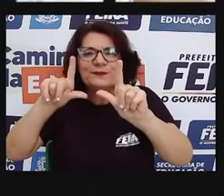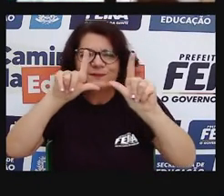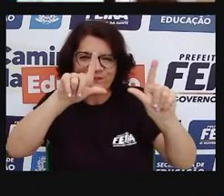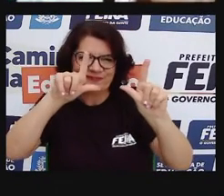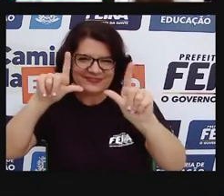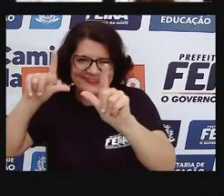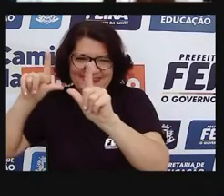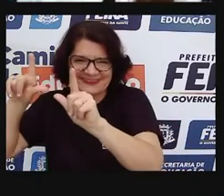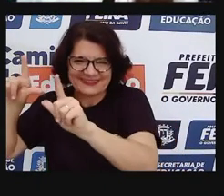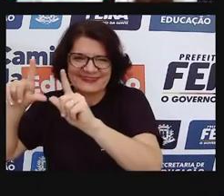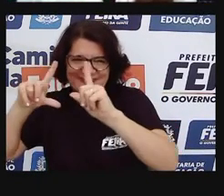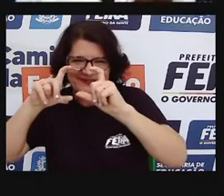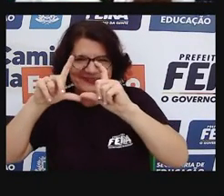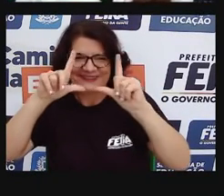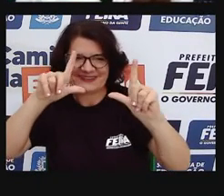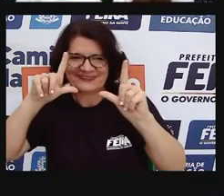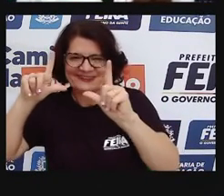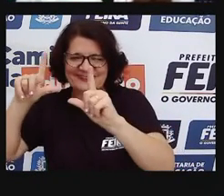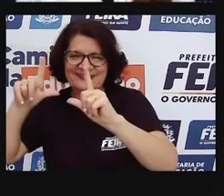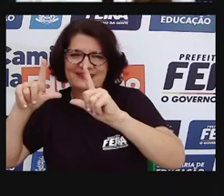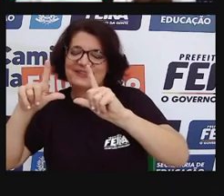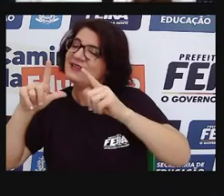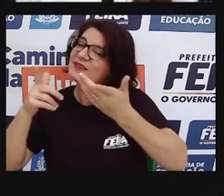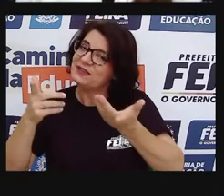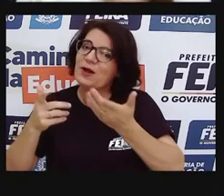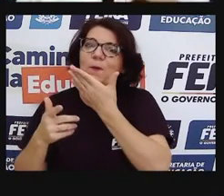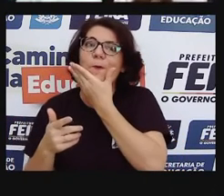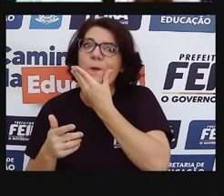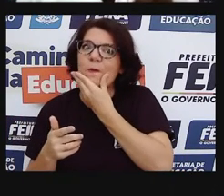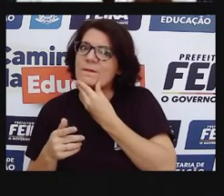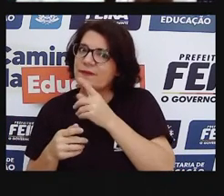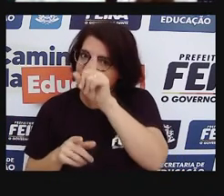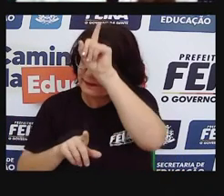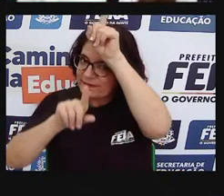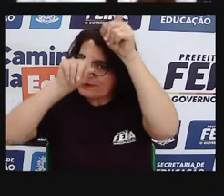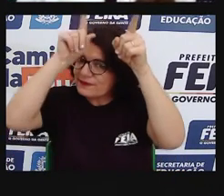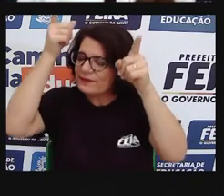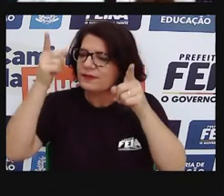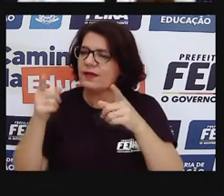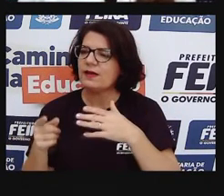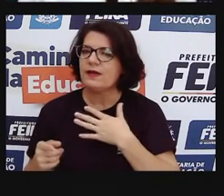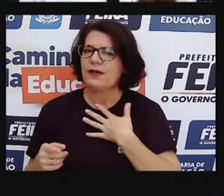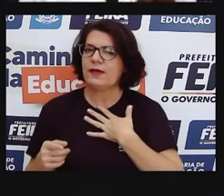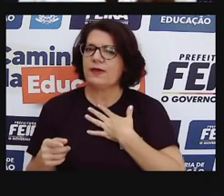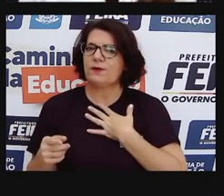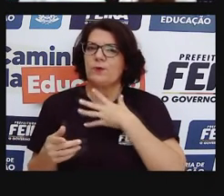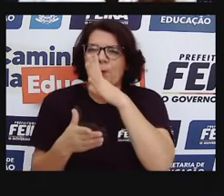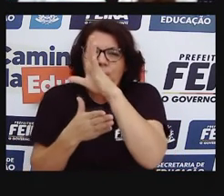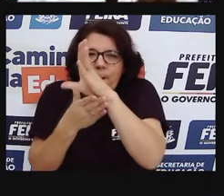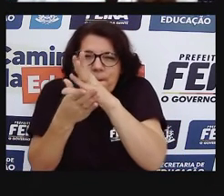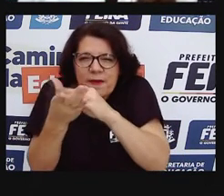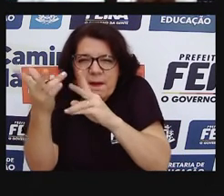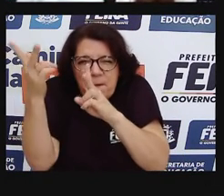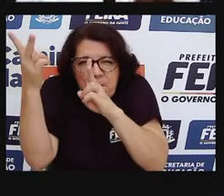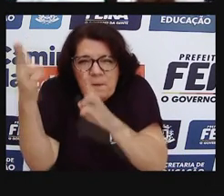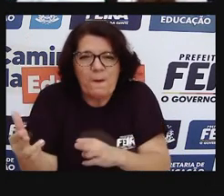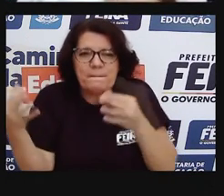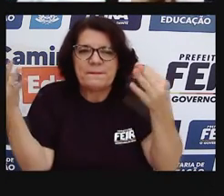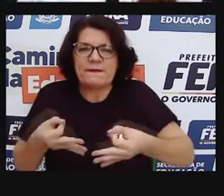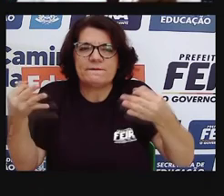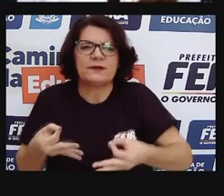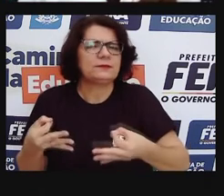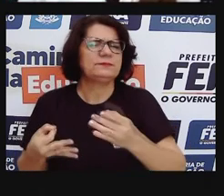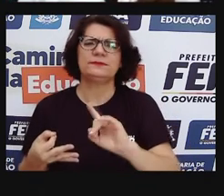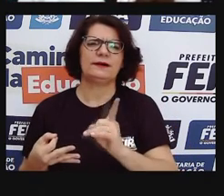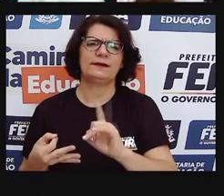ou outra também, né, não vamos podar a criatividade de ninguém, quem quiser fazer outra, vocês peguem